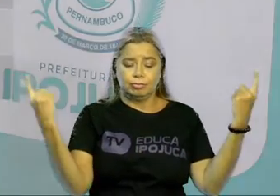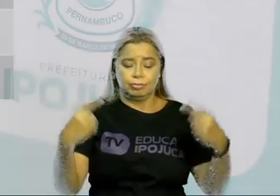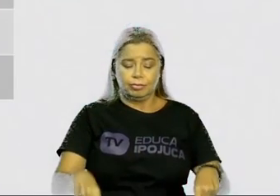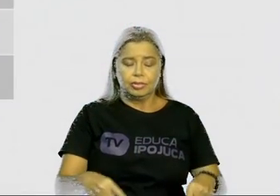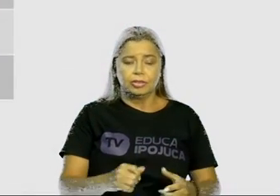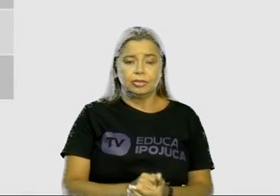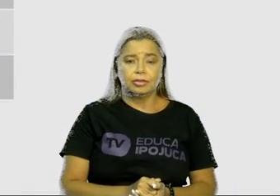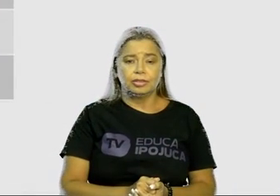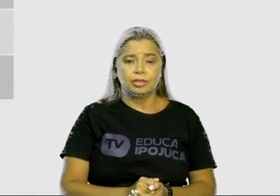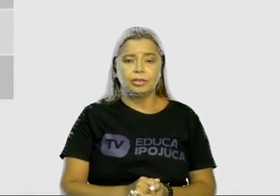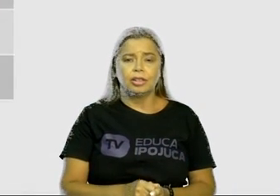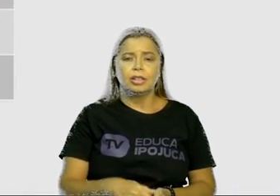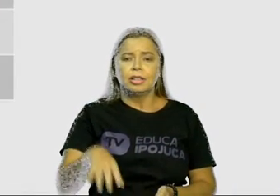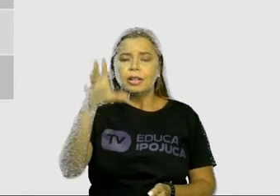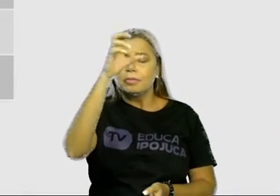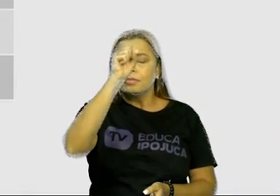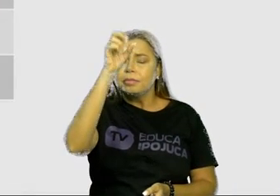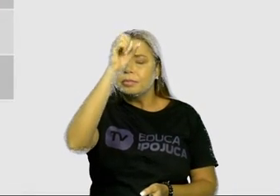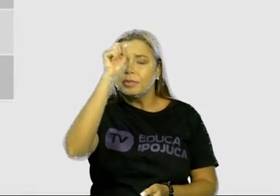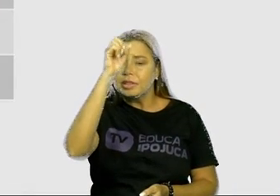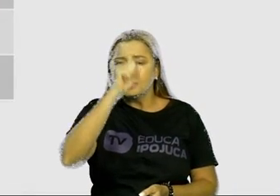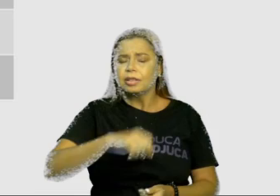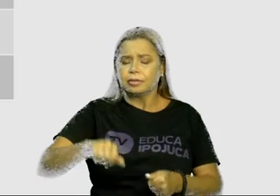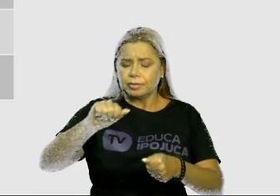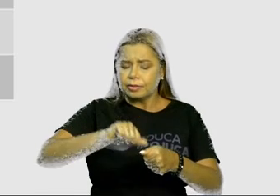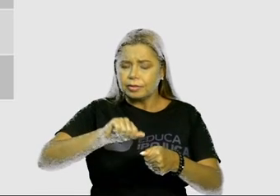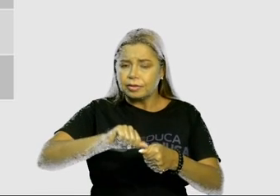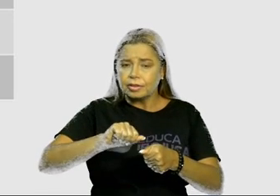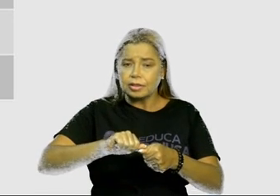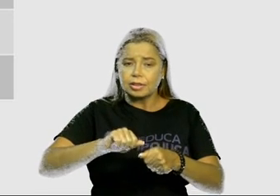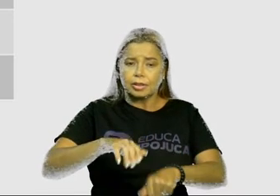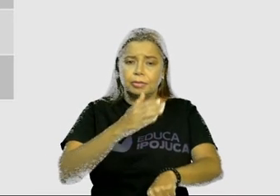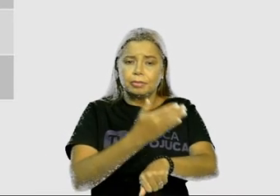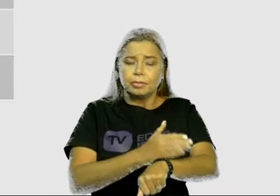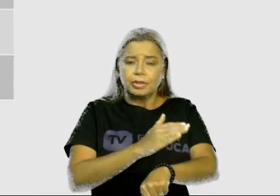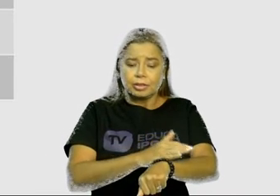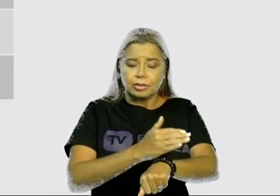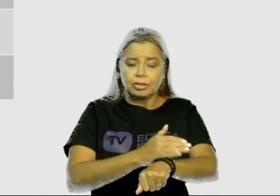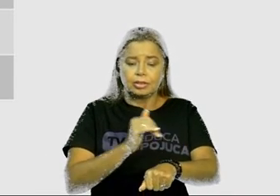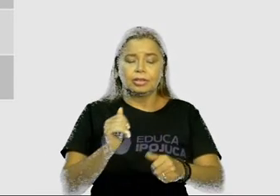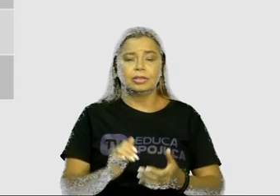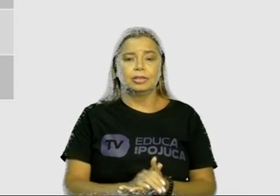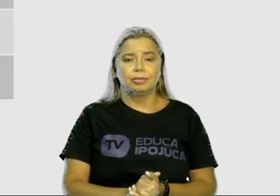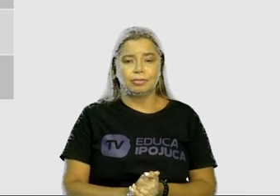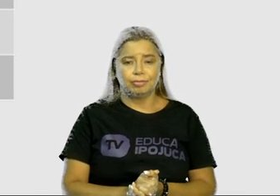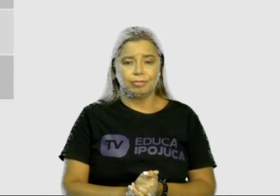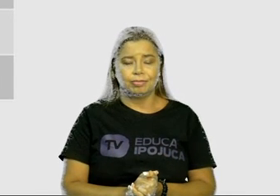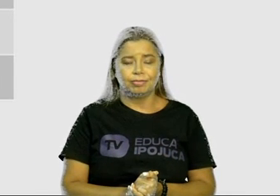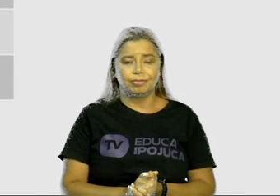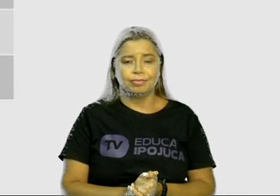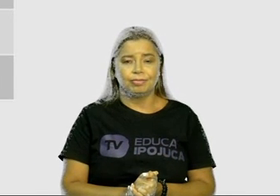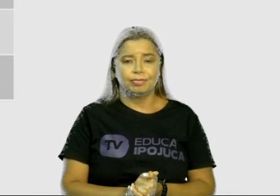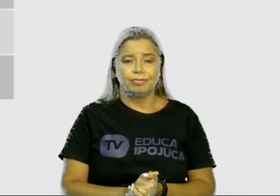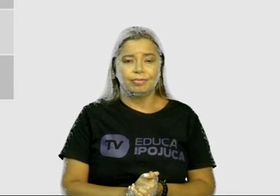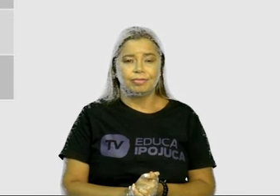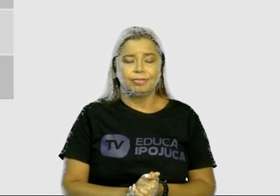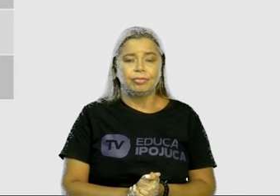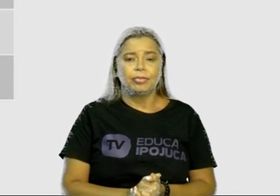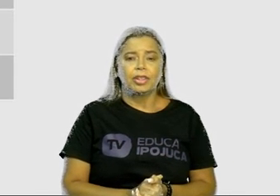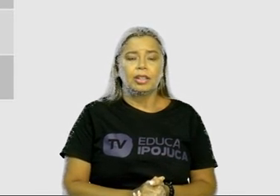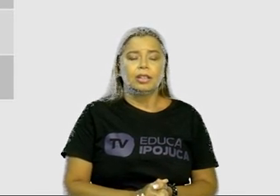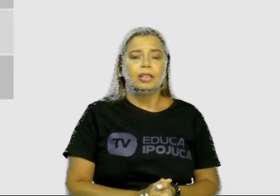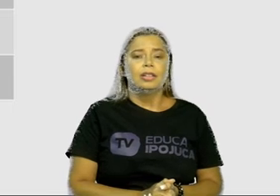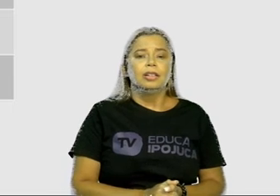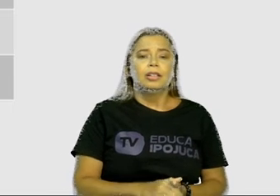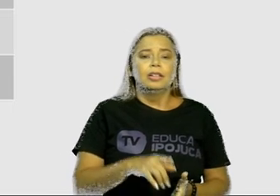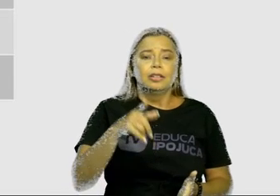Vamos aprender praticando. É uma melhor forma do que é praticar. Coloque